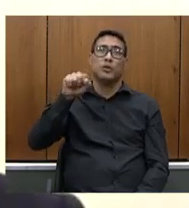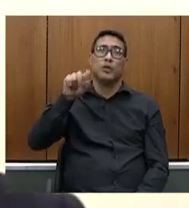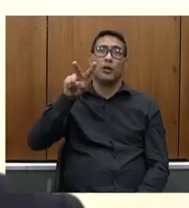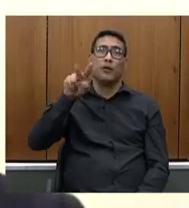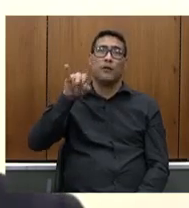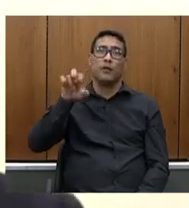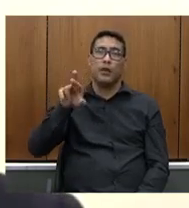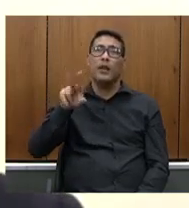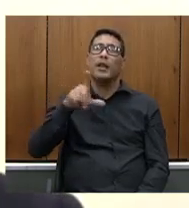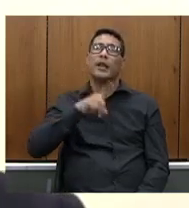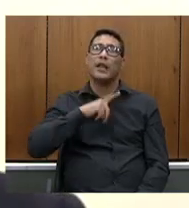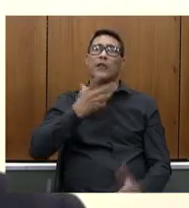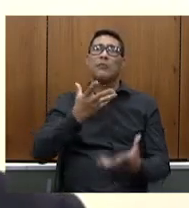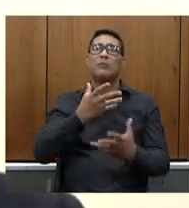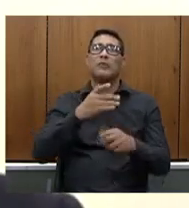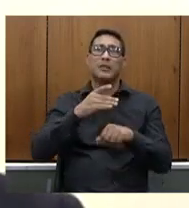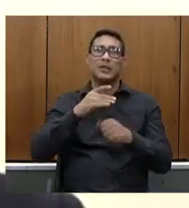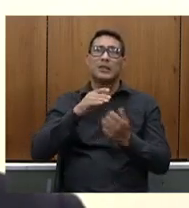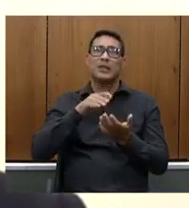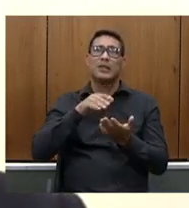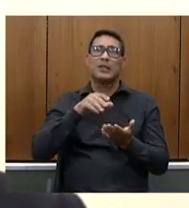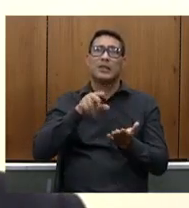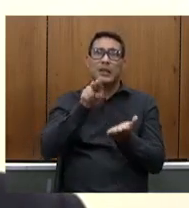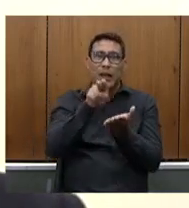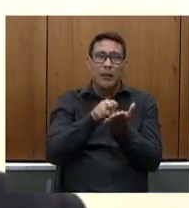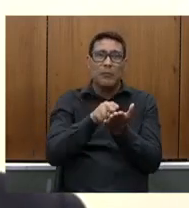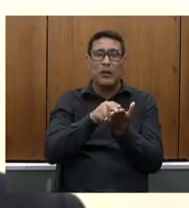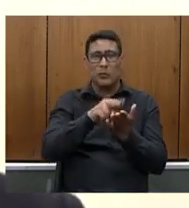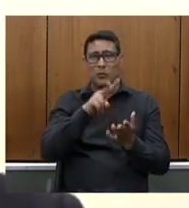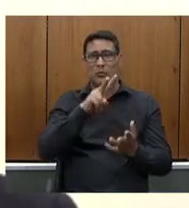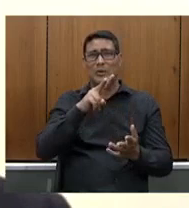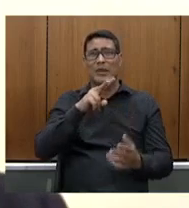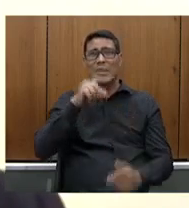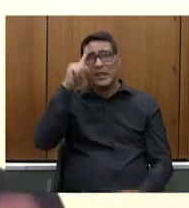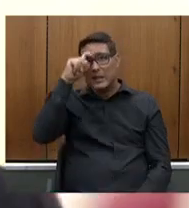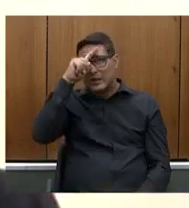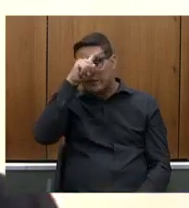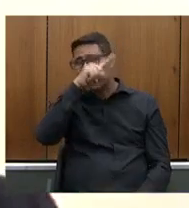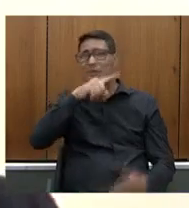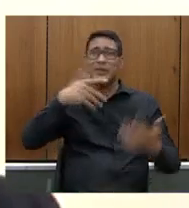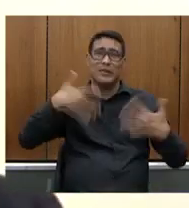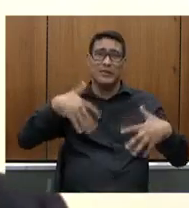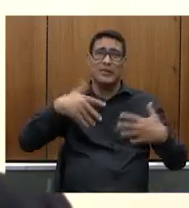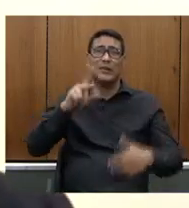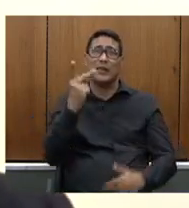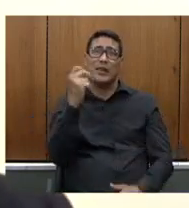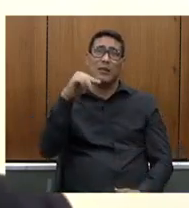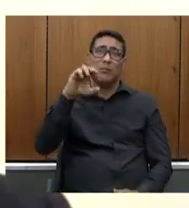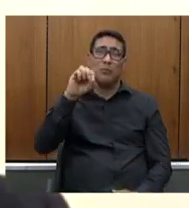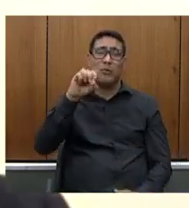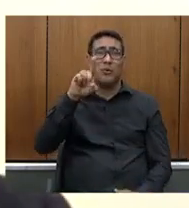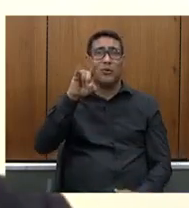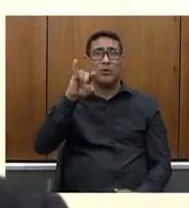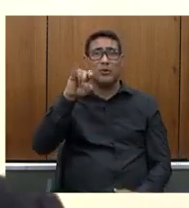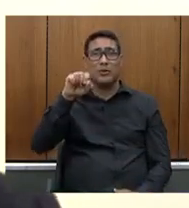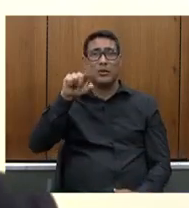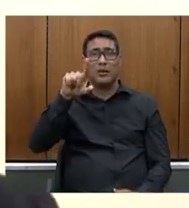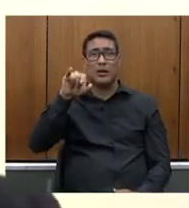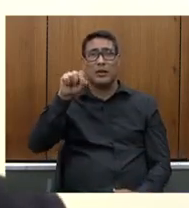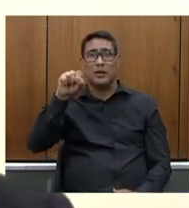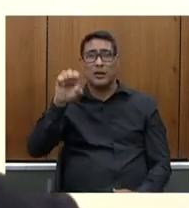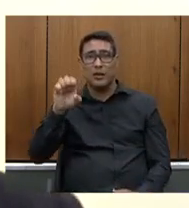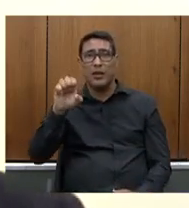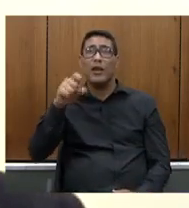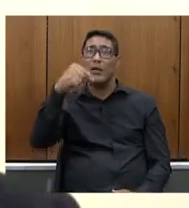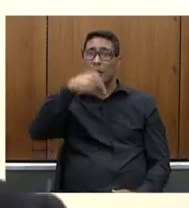um tratamento muito duro muito penoso que é o da hemodiálise e ele todos os dias de tratamento tinha que sair da minha querida